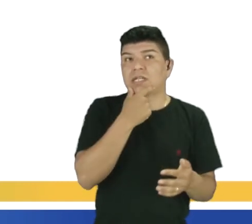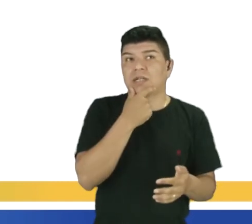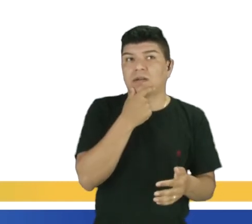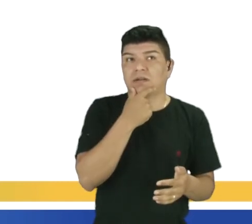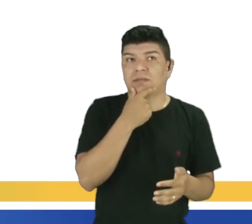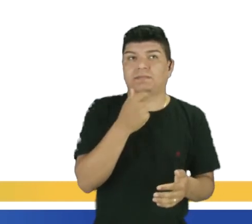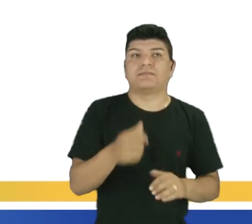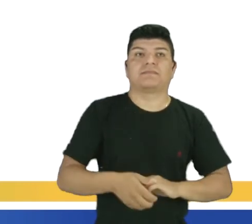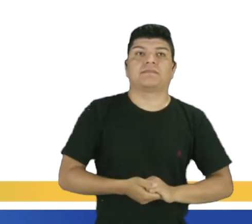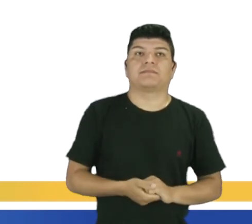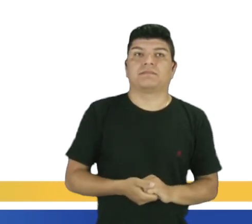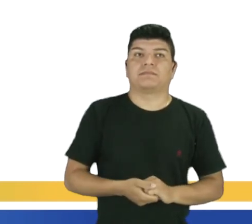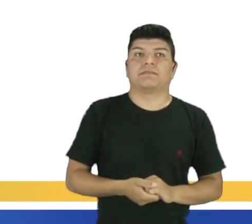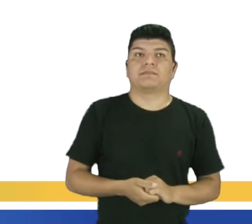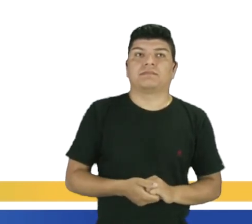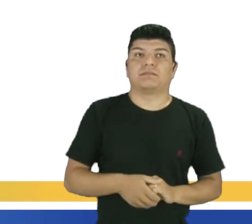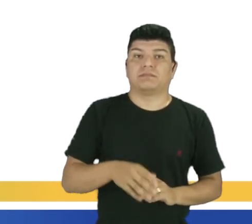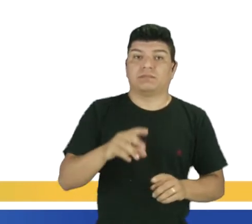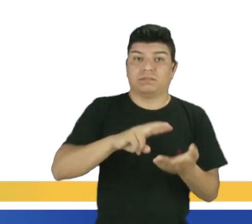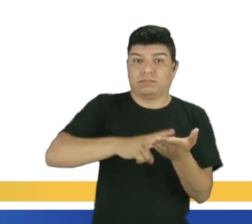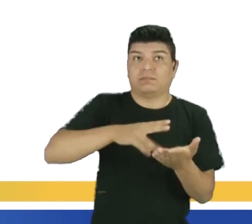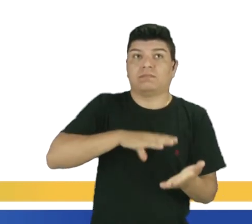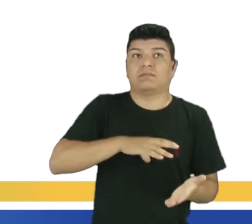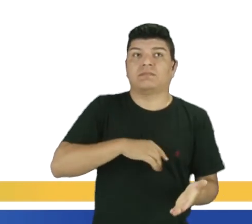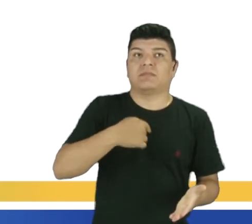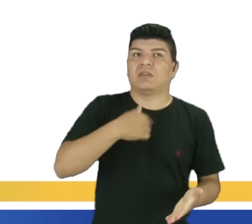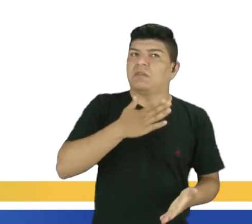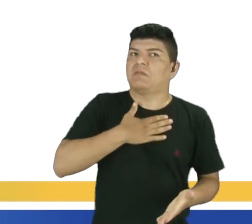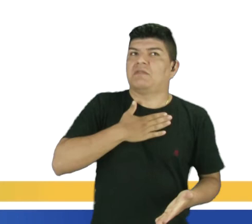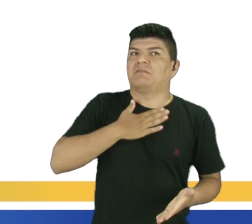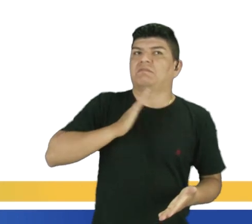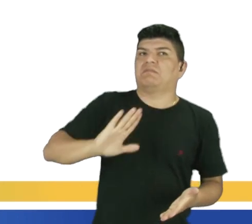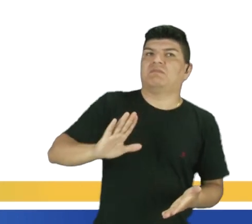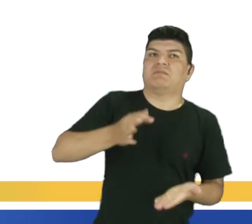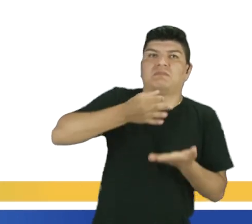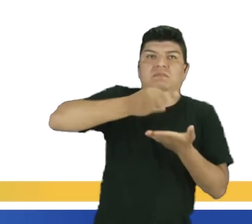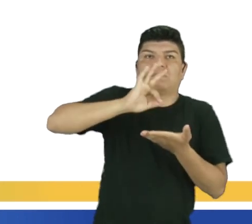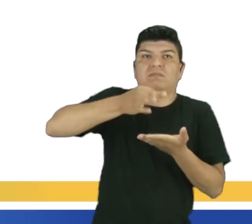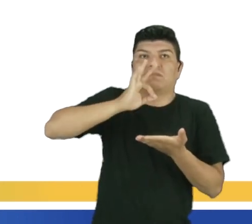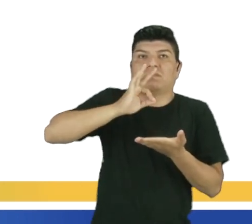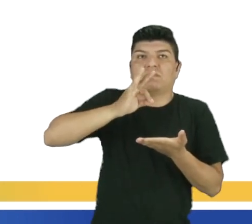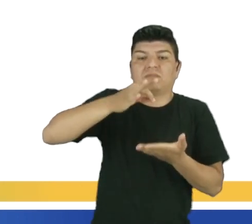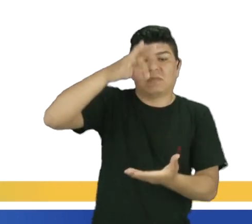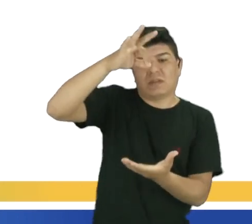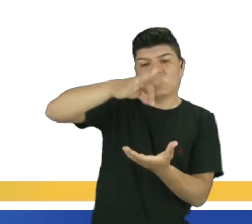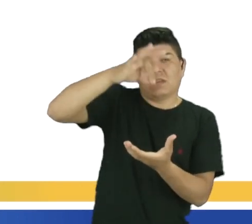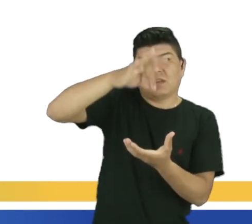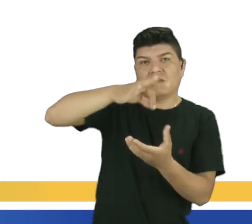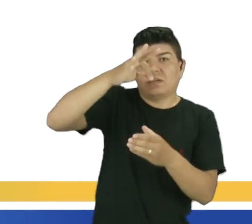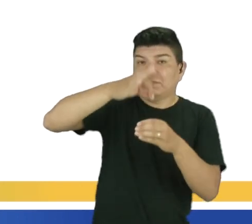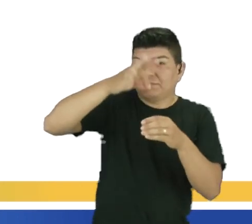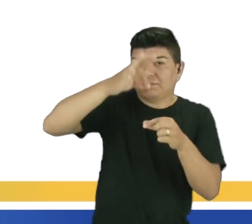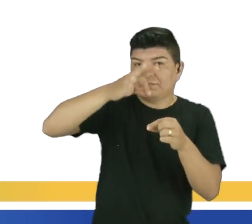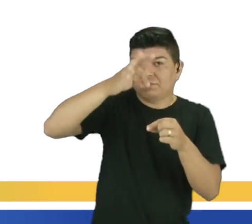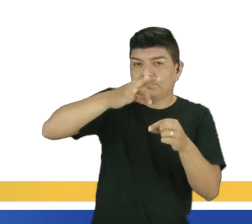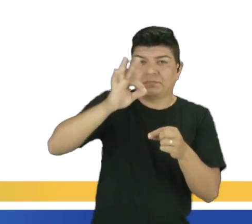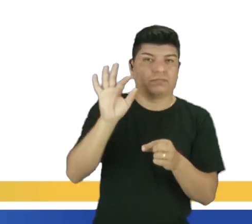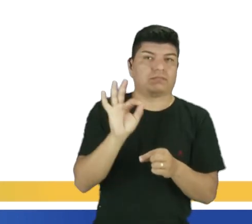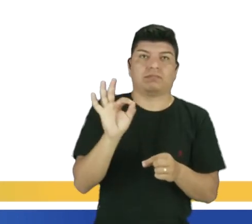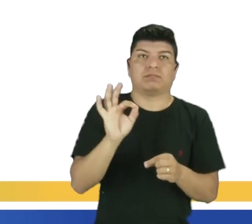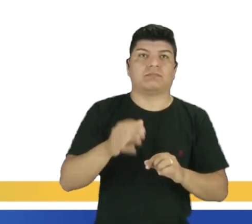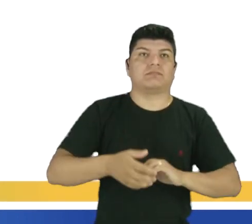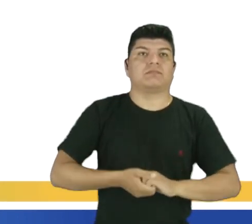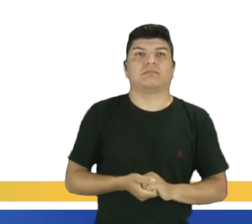utilizada de forma errada, tá? A primeira, I don't like neither coffee nor tea, son is both